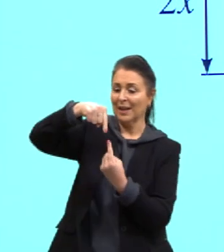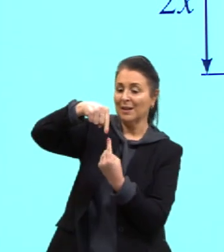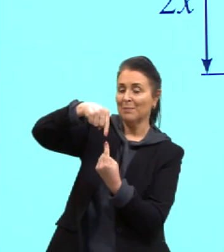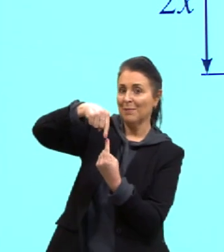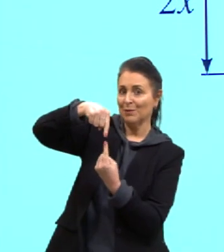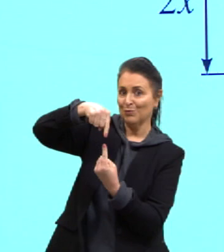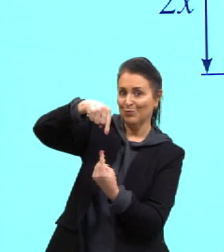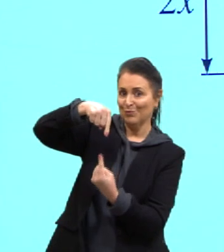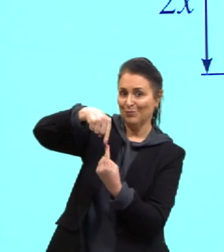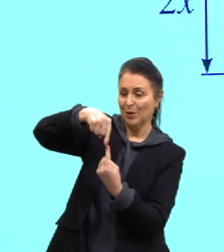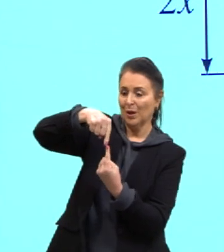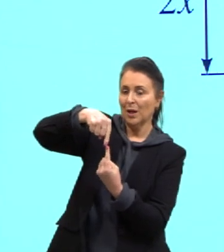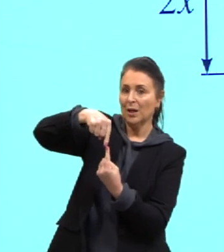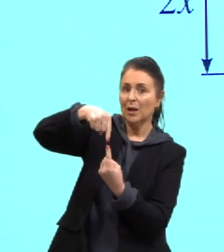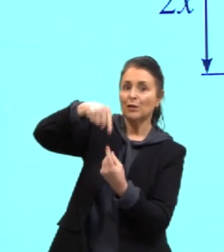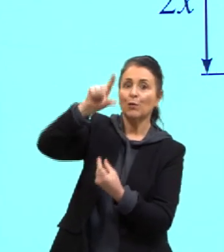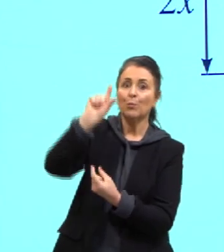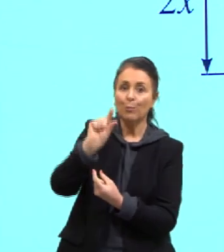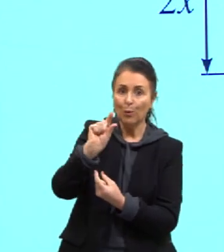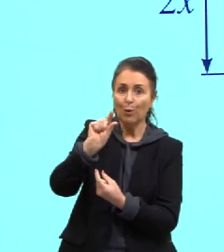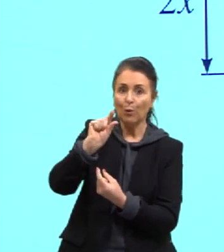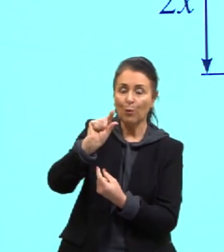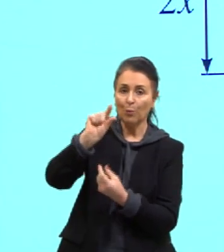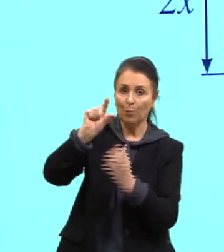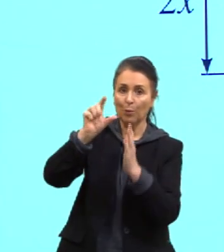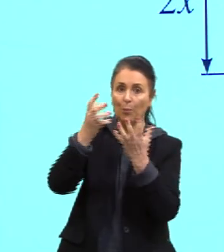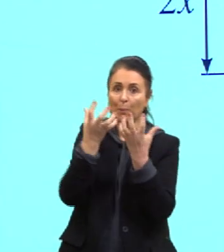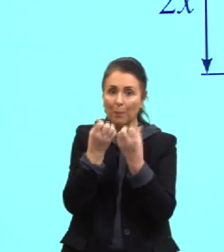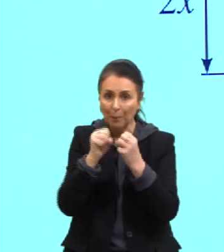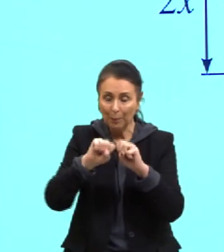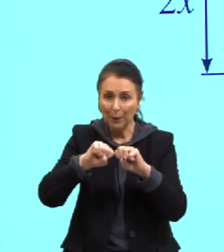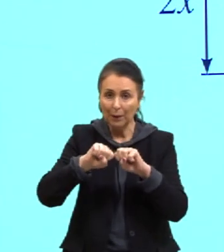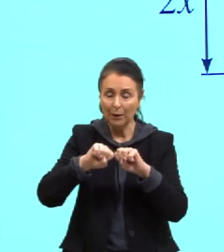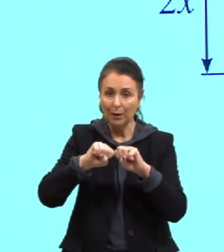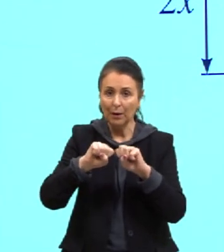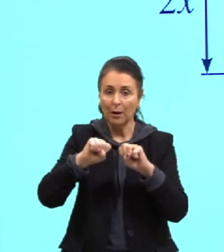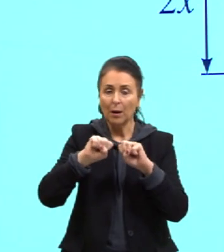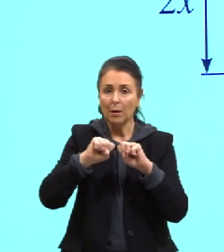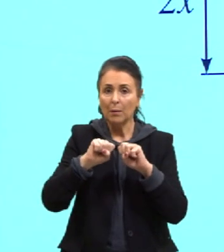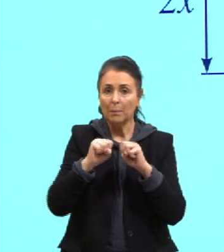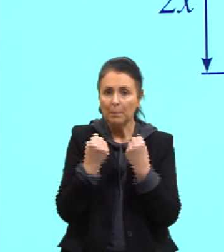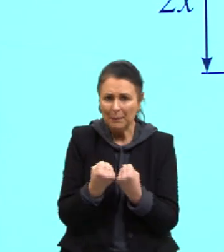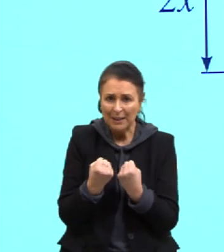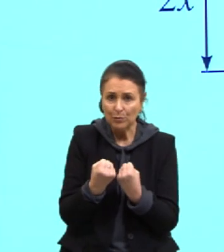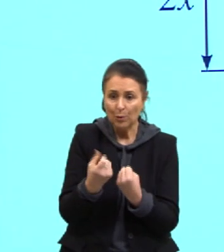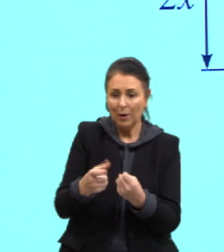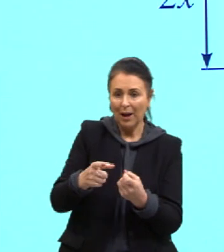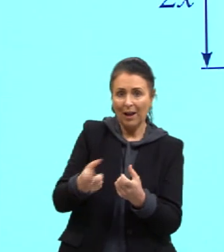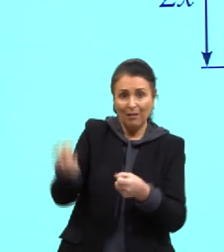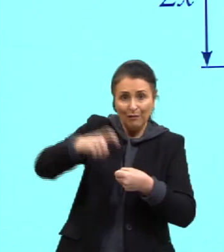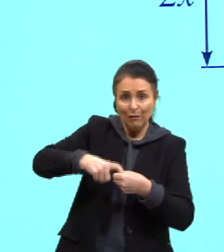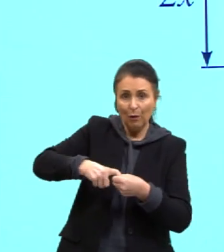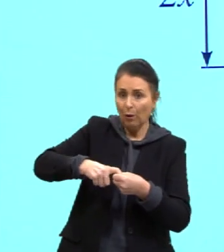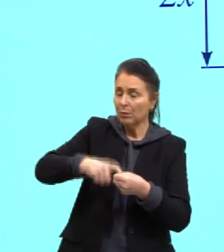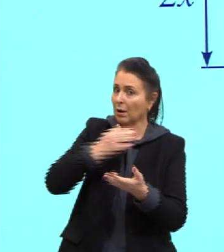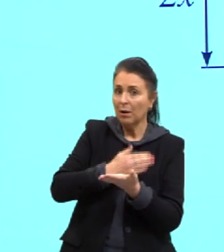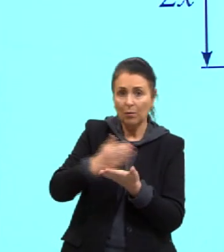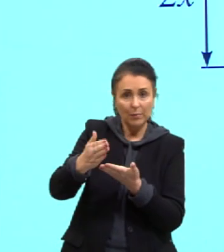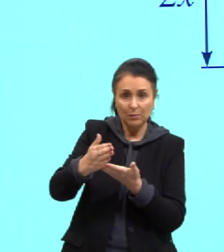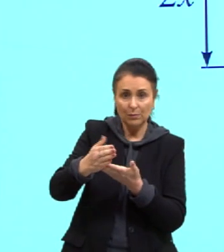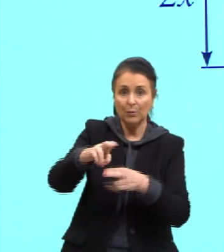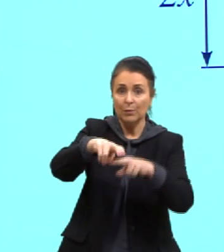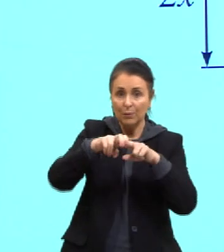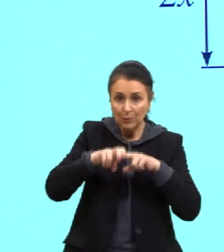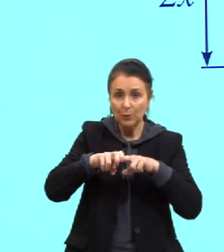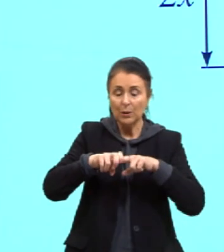ainda mais. Se o peso é retirado, a mola volta a ter o mesmo original. Dizemos, então, que essa mola é elástica.